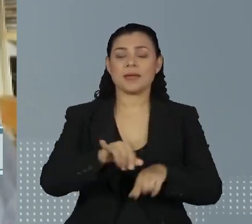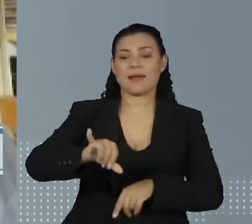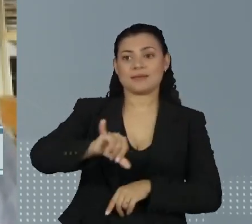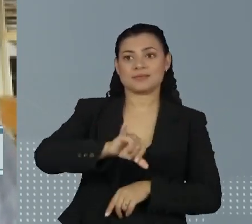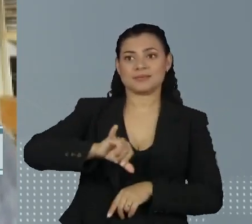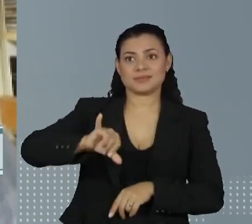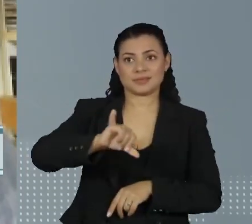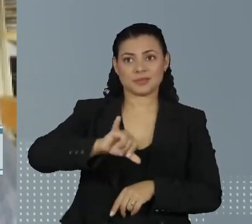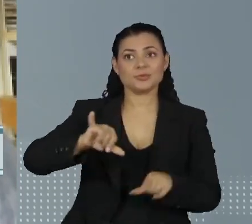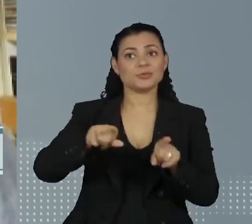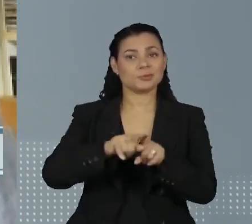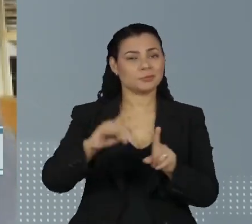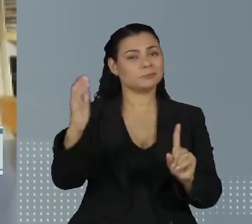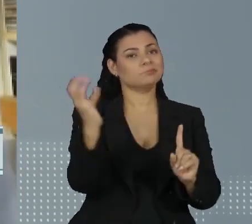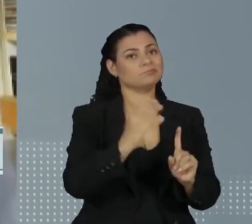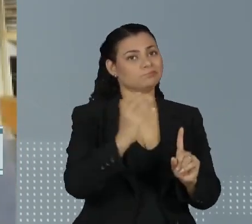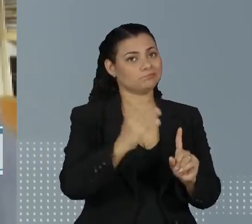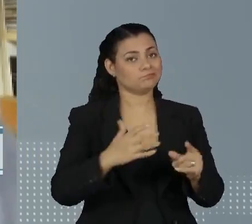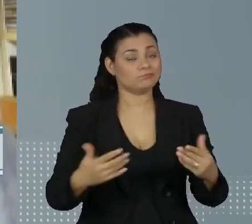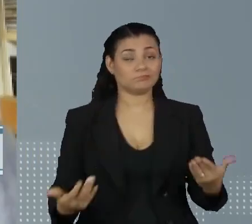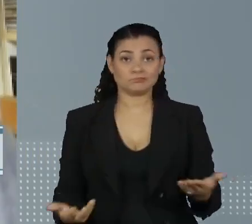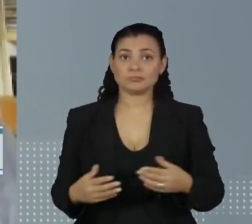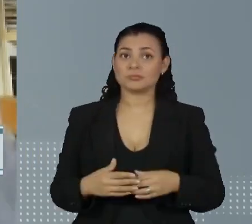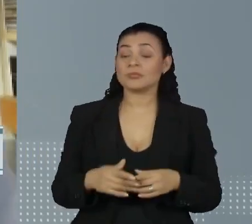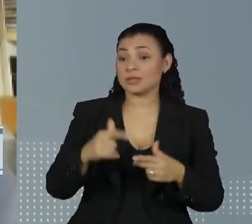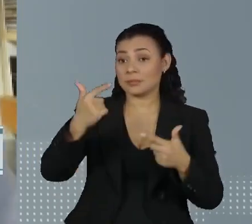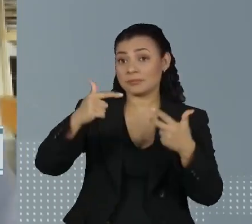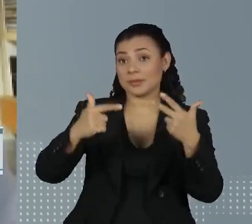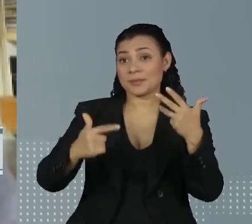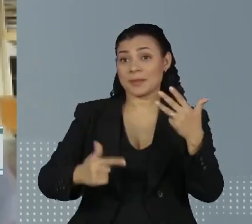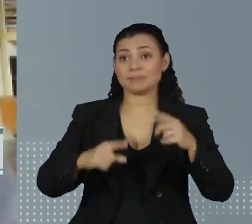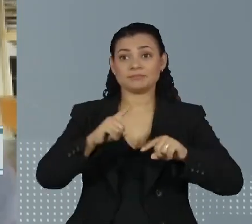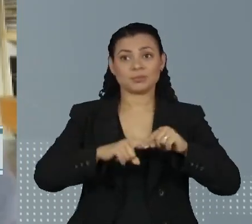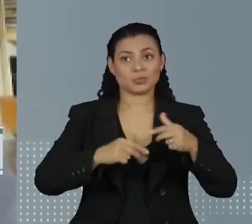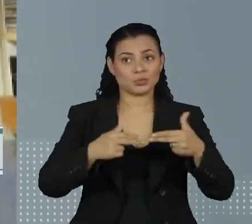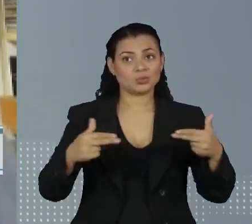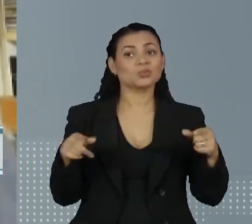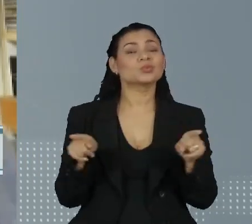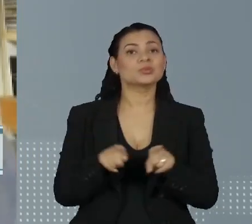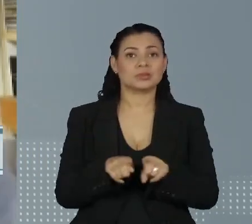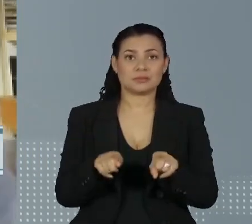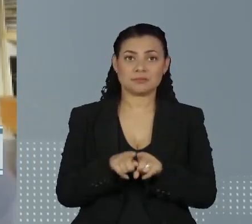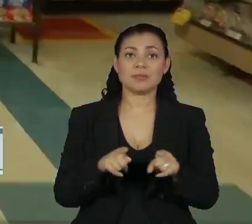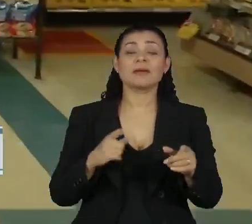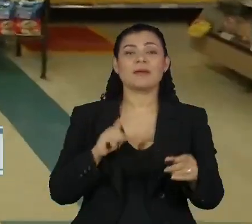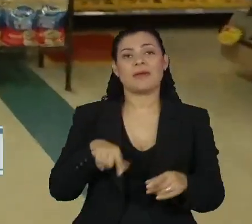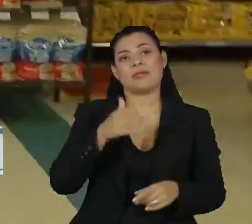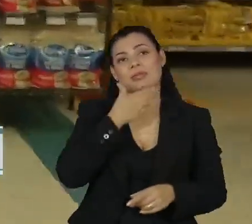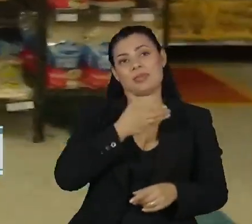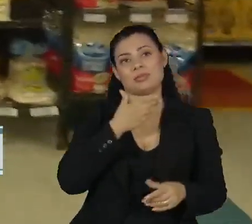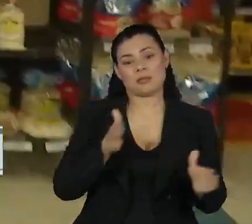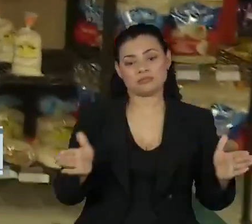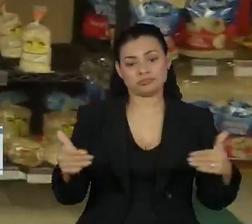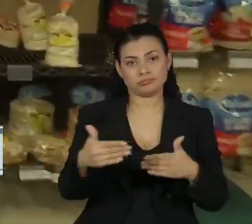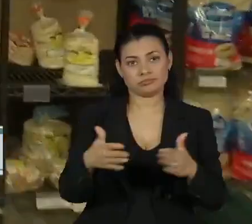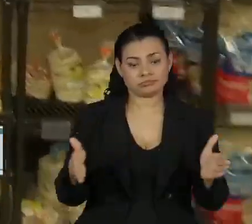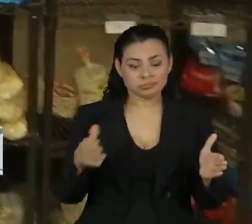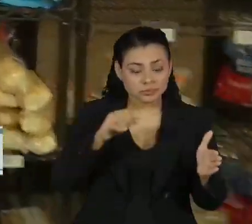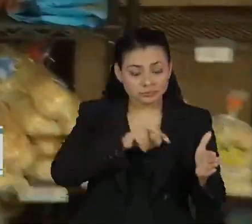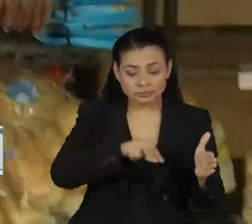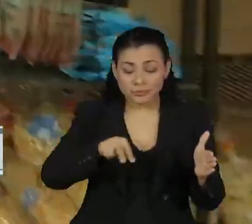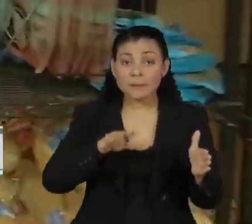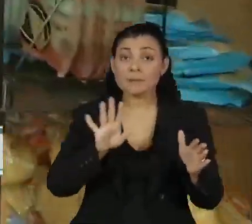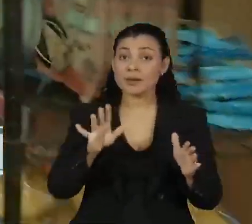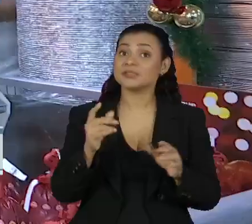também, que impactou muito, e como os outros produtos sazonais da cesta de Natal. Em contrapartida, algumas